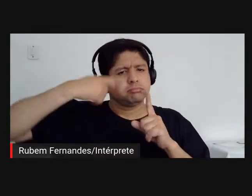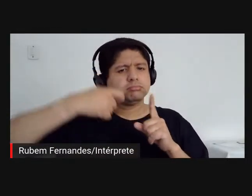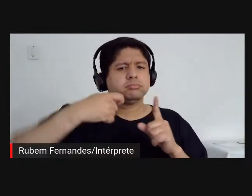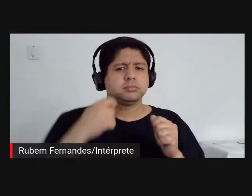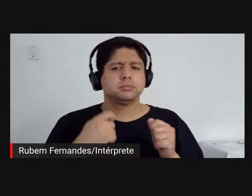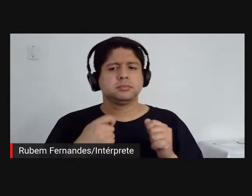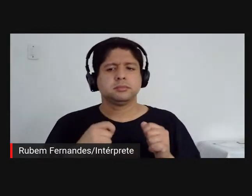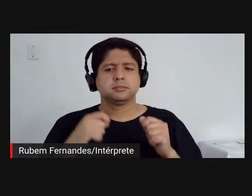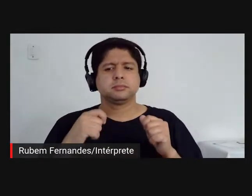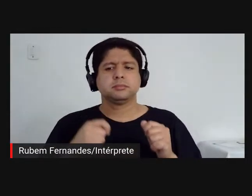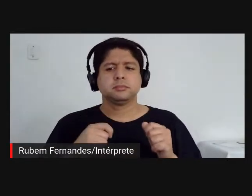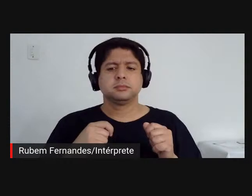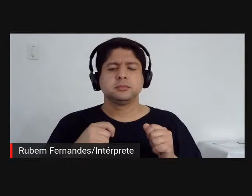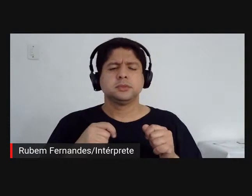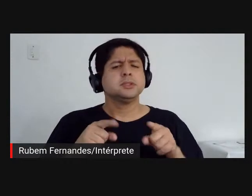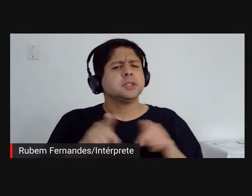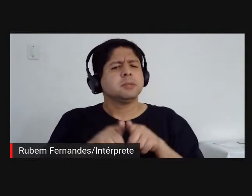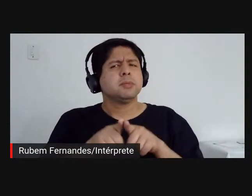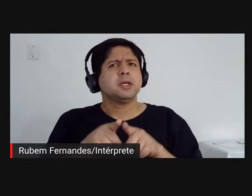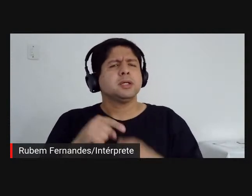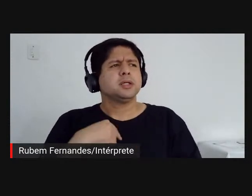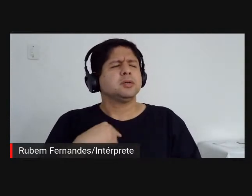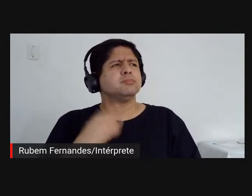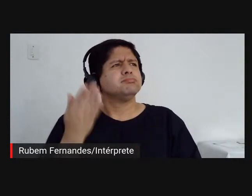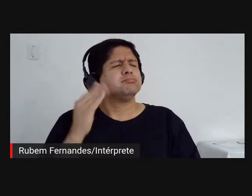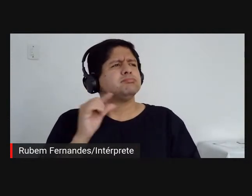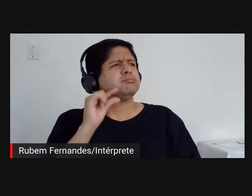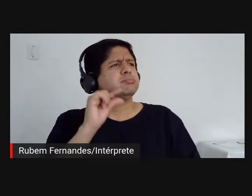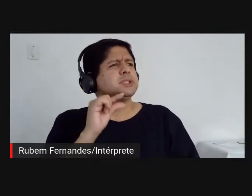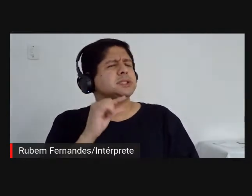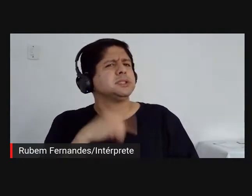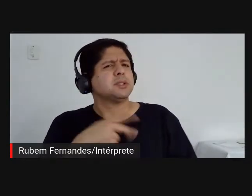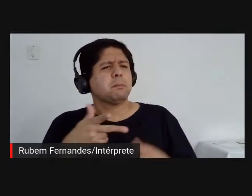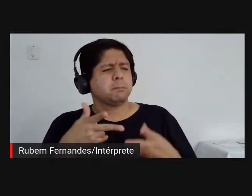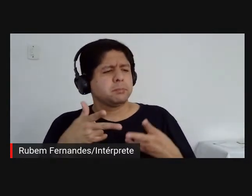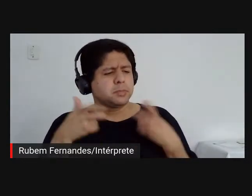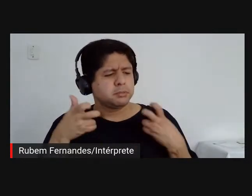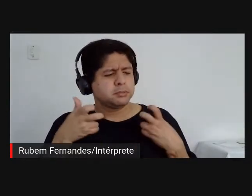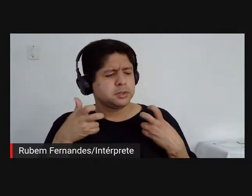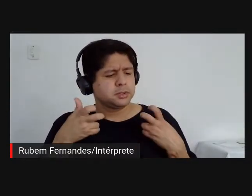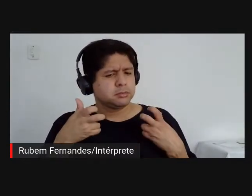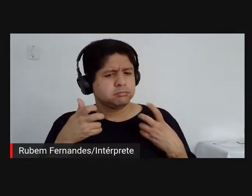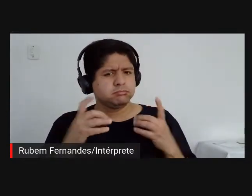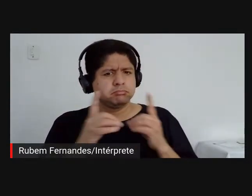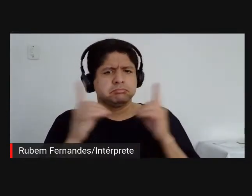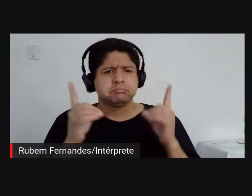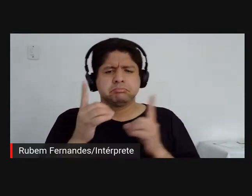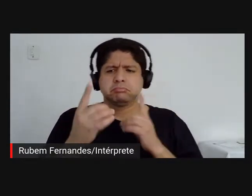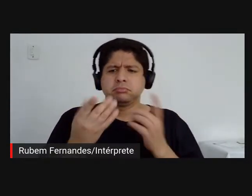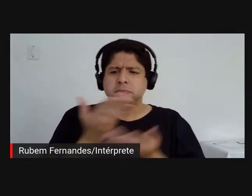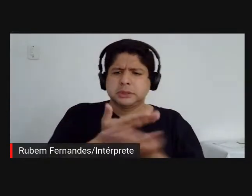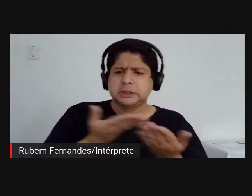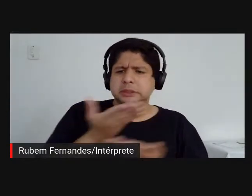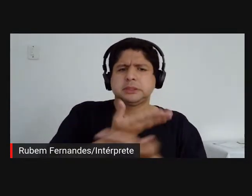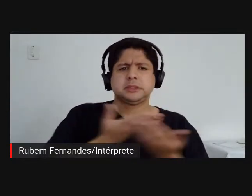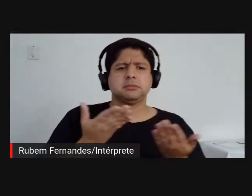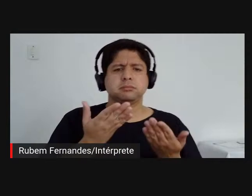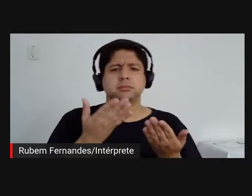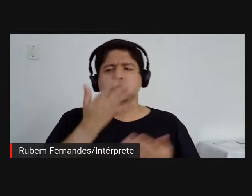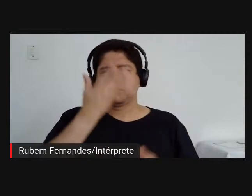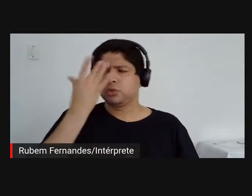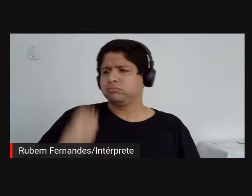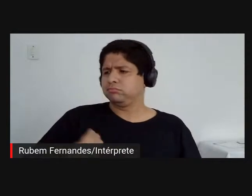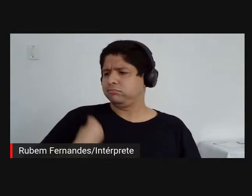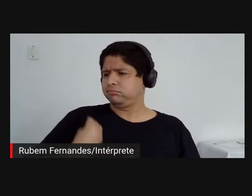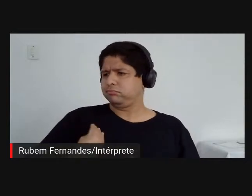E, em um certo momento, eu comecei a perceber ali as dinâmicas que existiam entre pessoas. Sempre fui muito